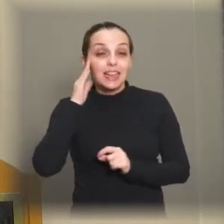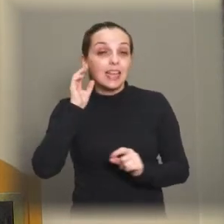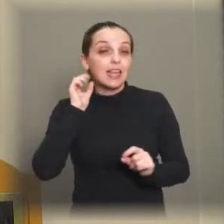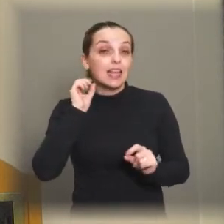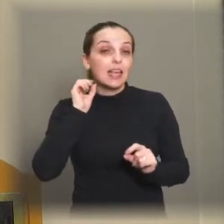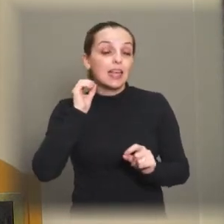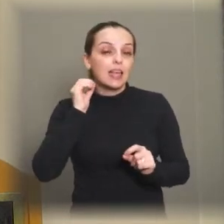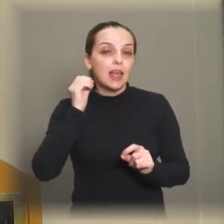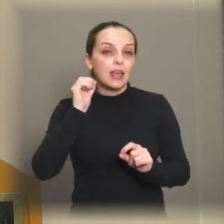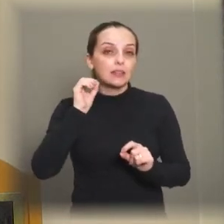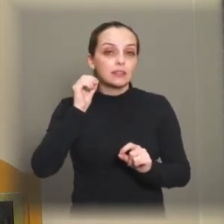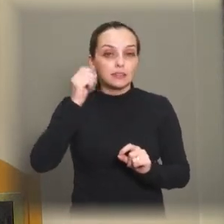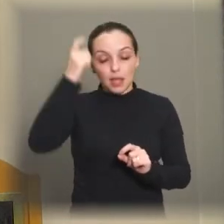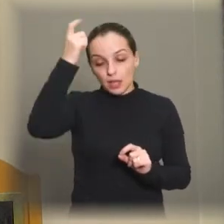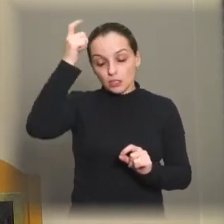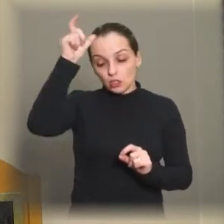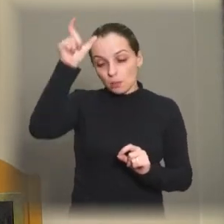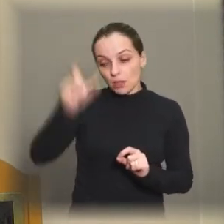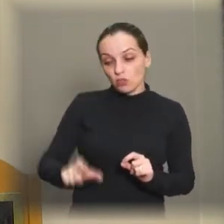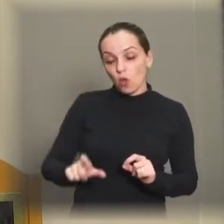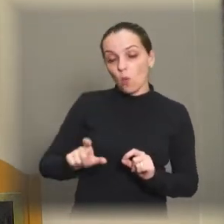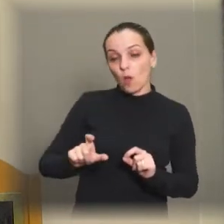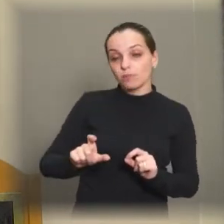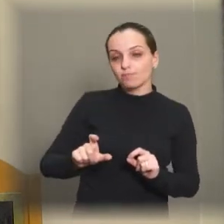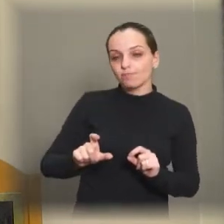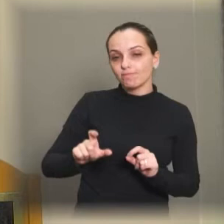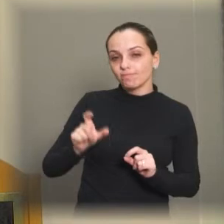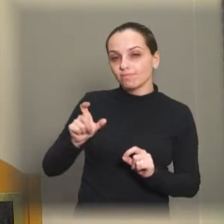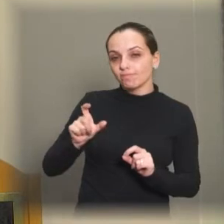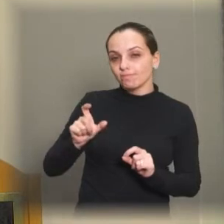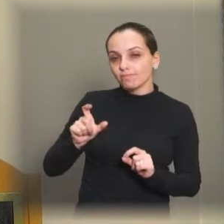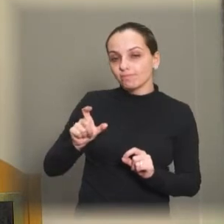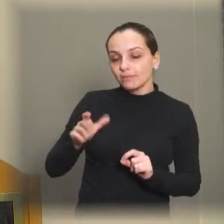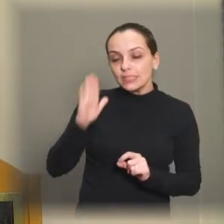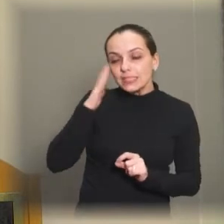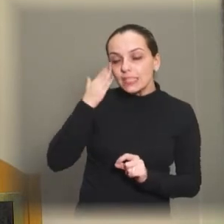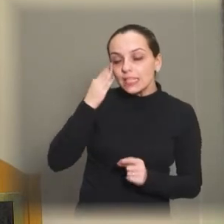o ser humano. Quando a gente vê